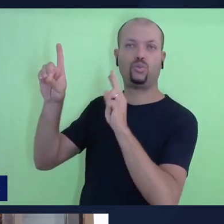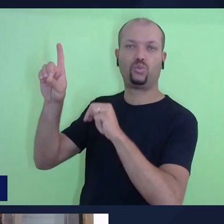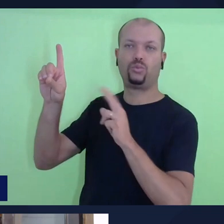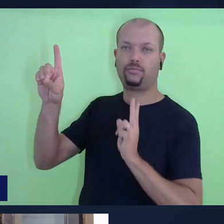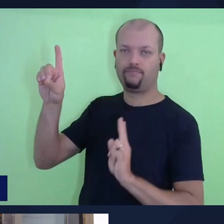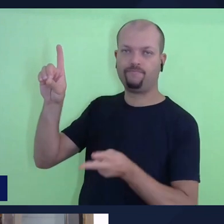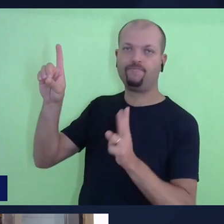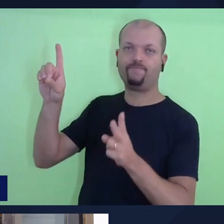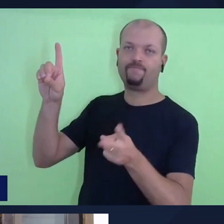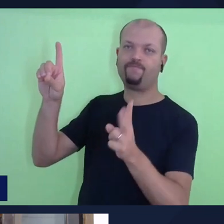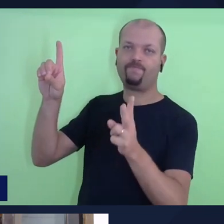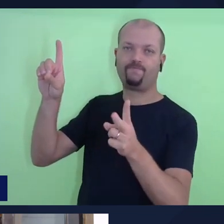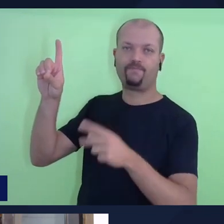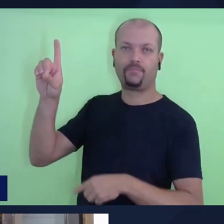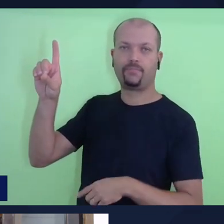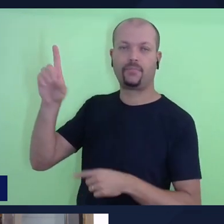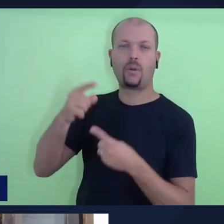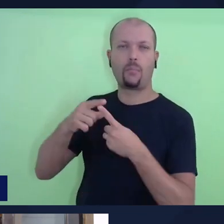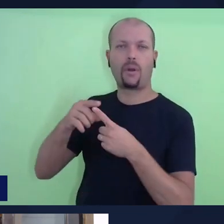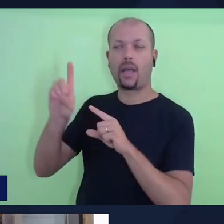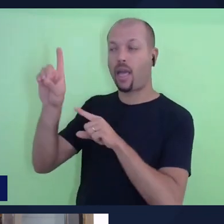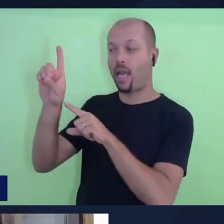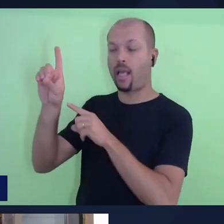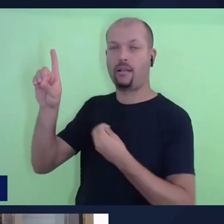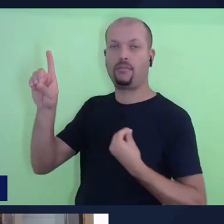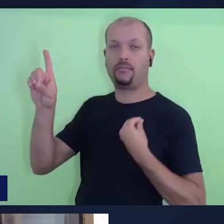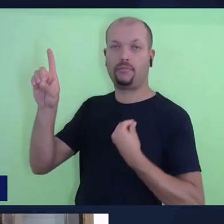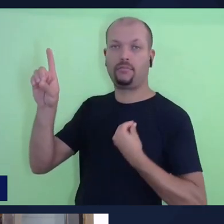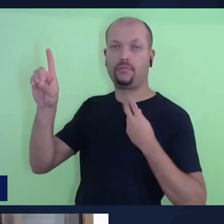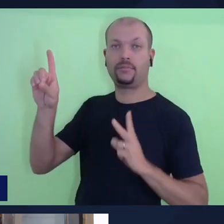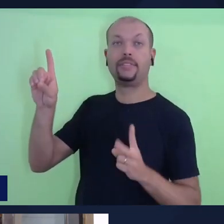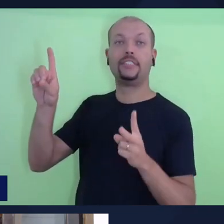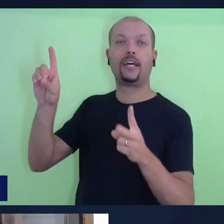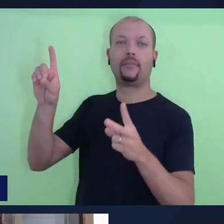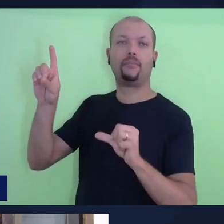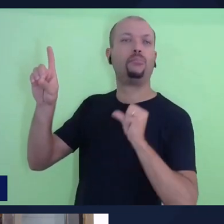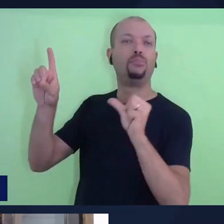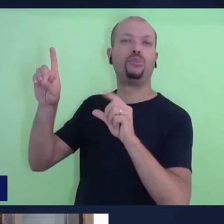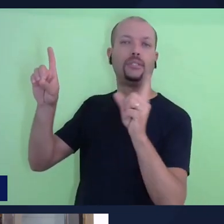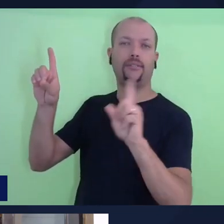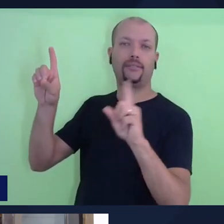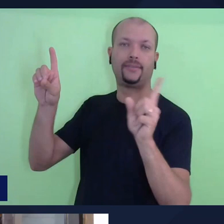porque eu, Senhor, não mudo. E aí fala,